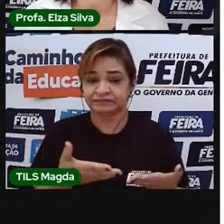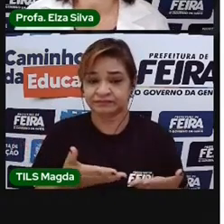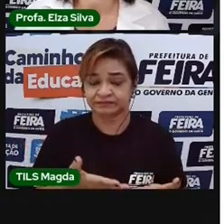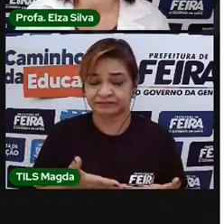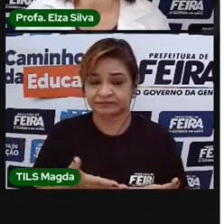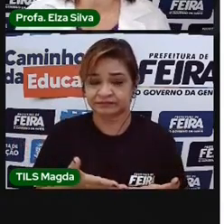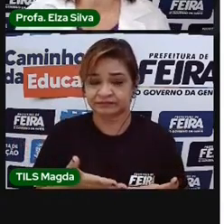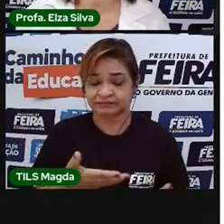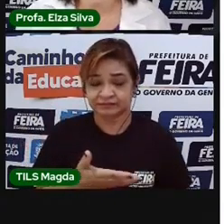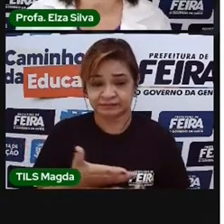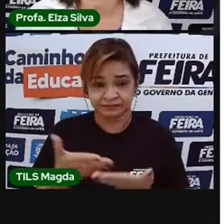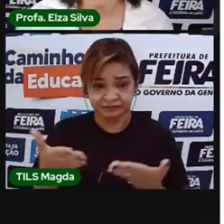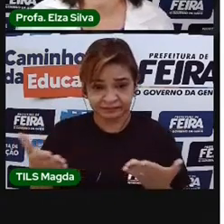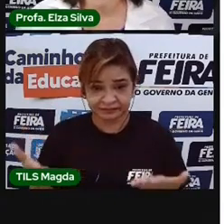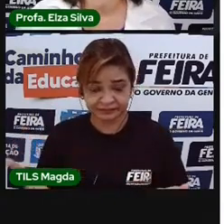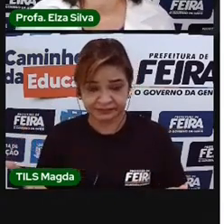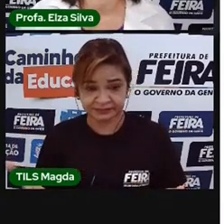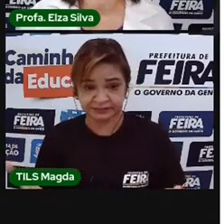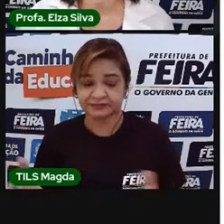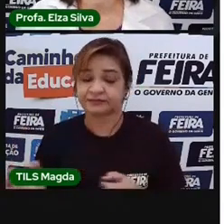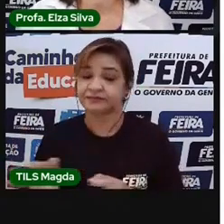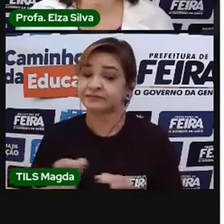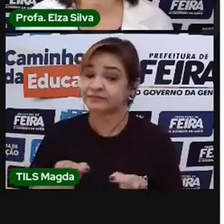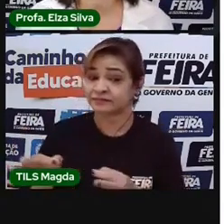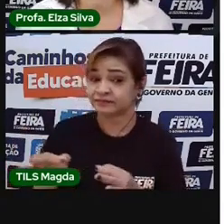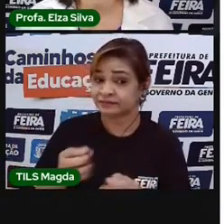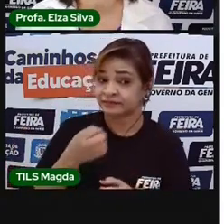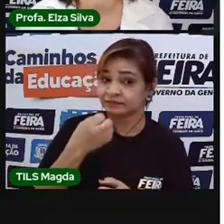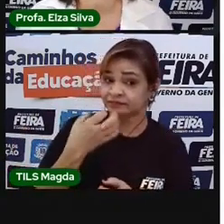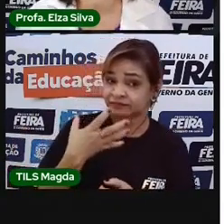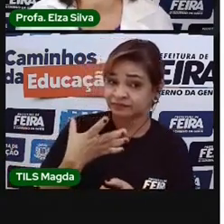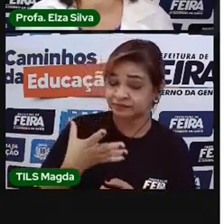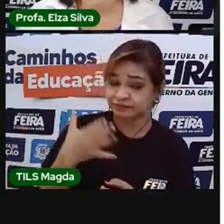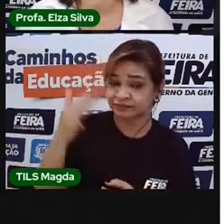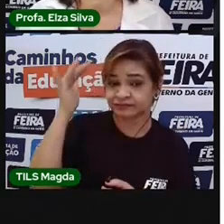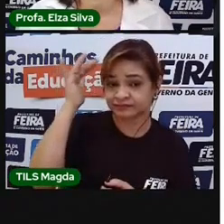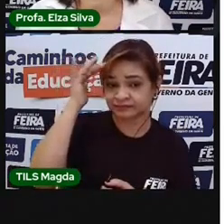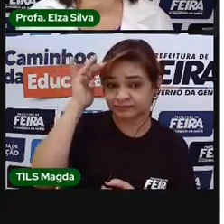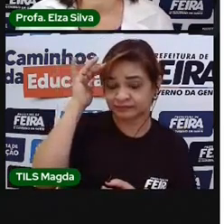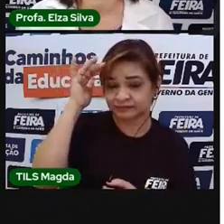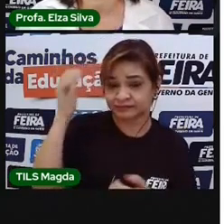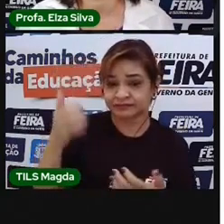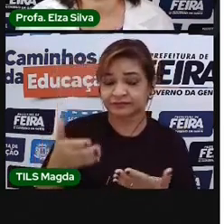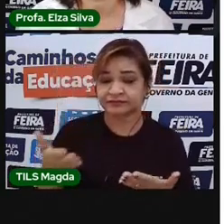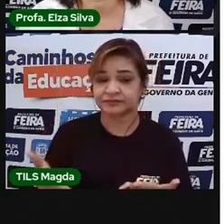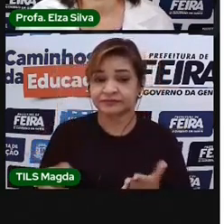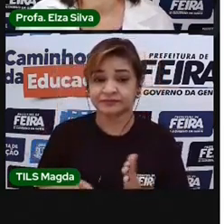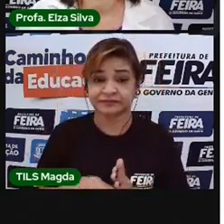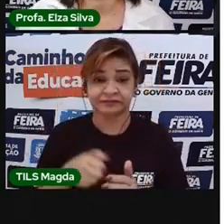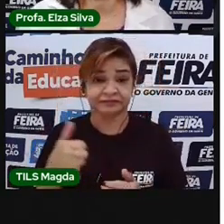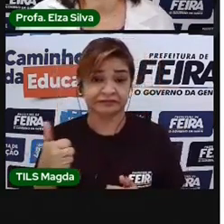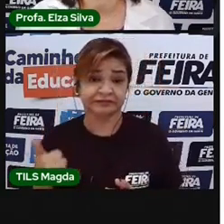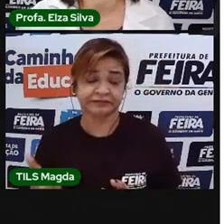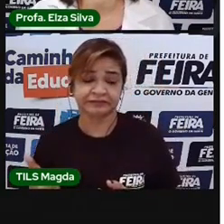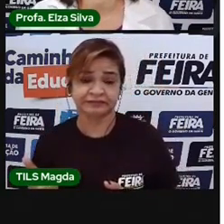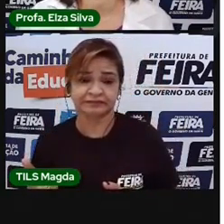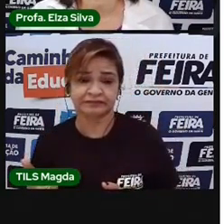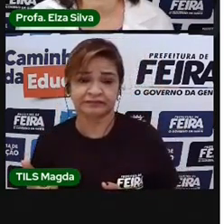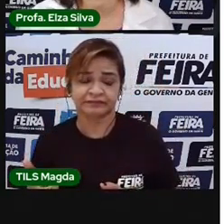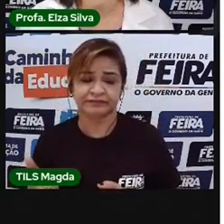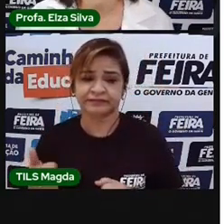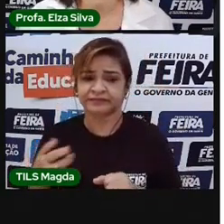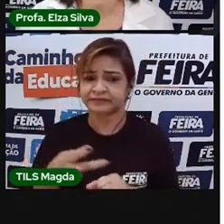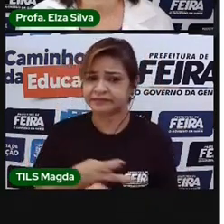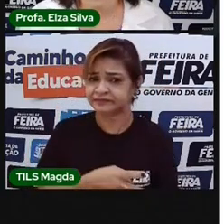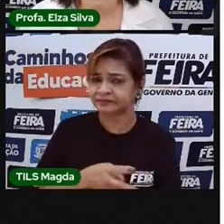passos, para que a nossa aula tenha bastante fruto. Em primeiro lugar, busque no seu